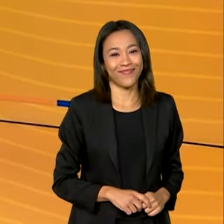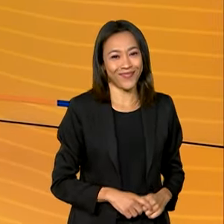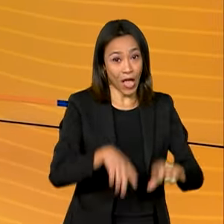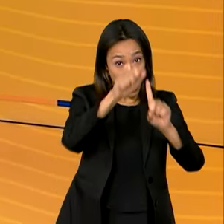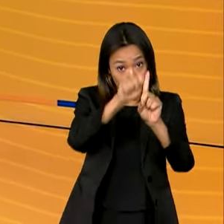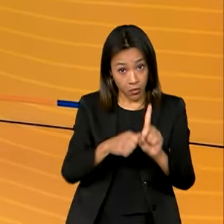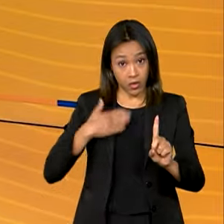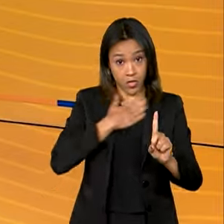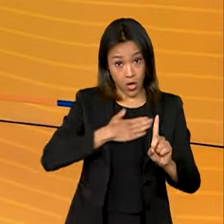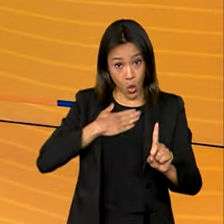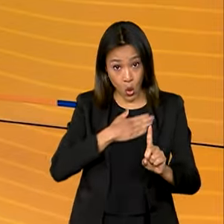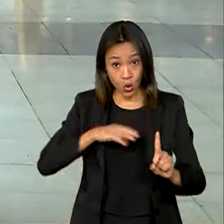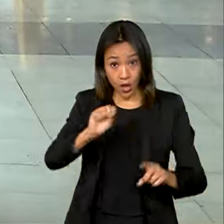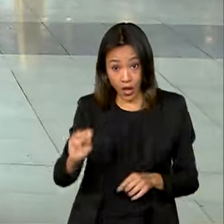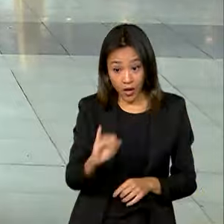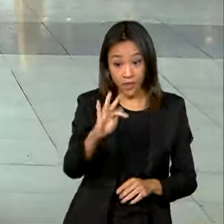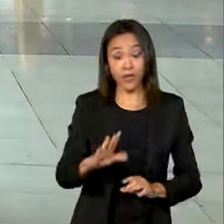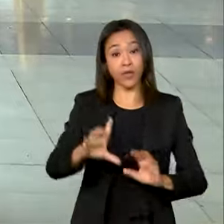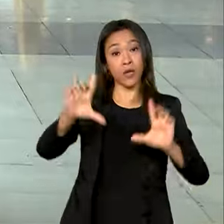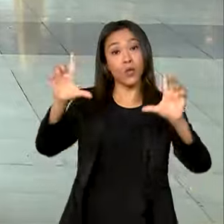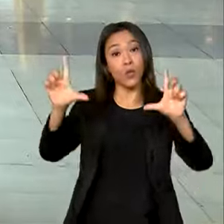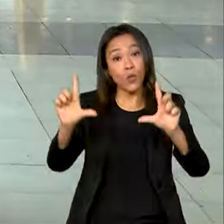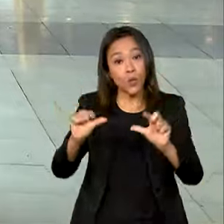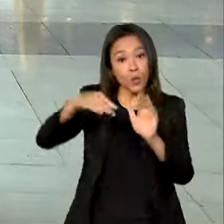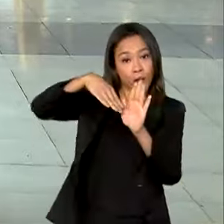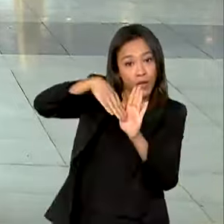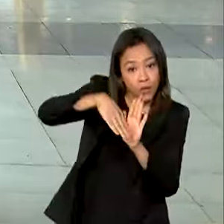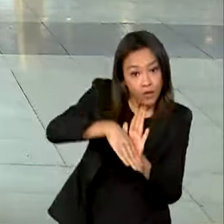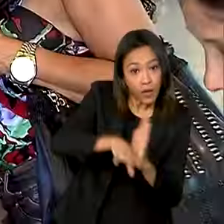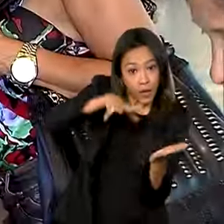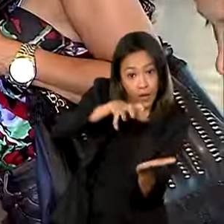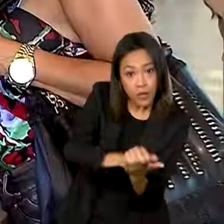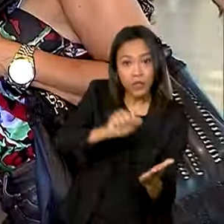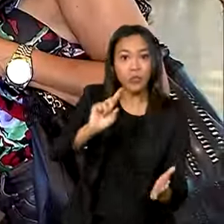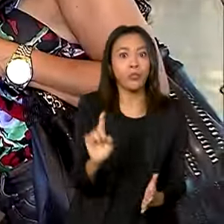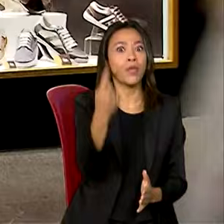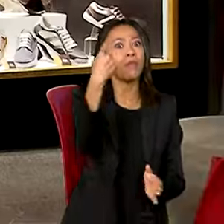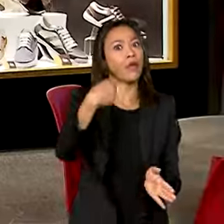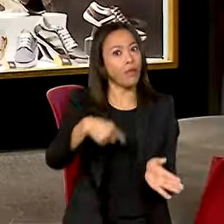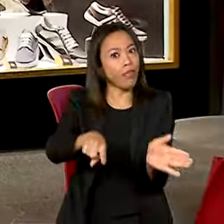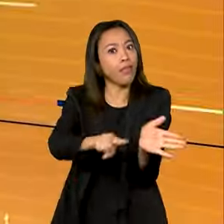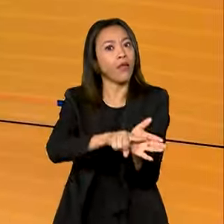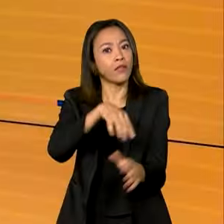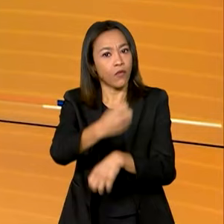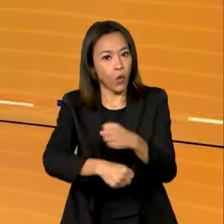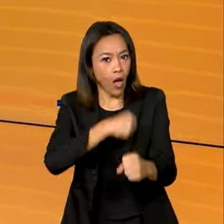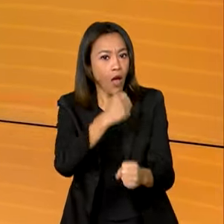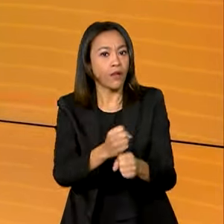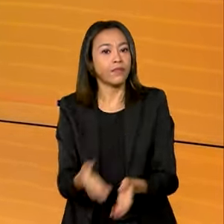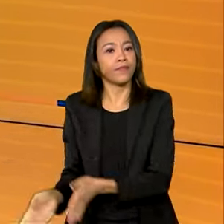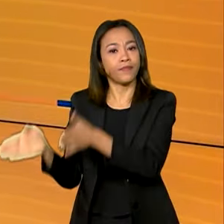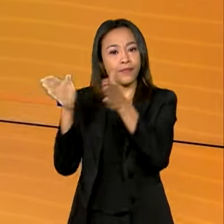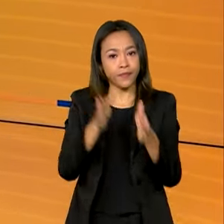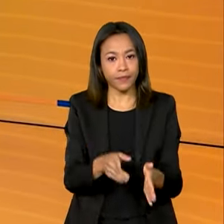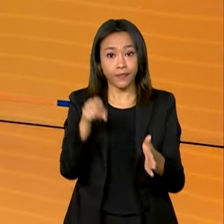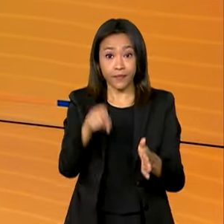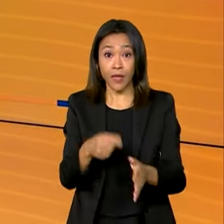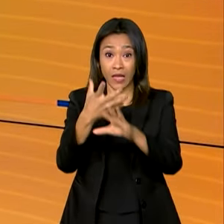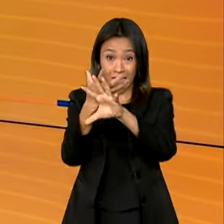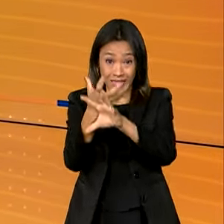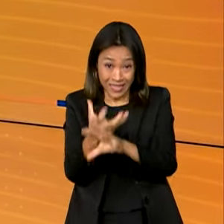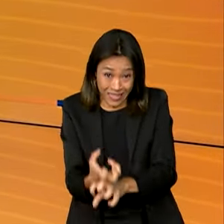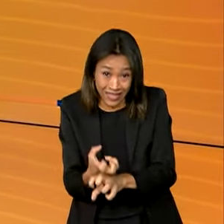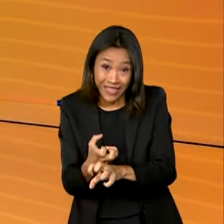Queda da inflação, índice de agosto registra o primeiro resultado negativo do ano. Combate à seca na